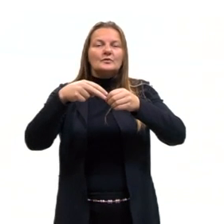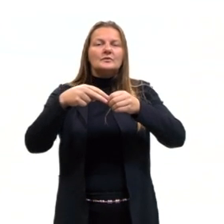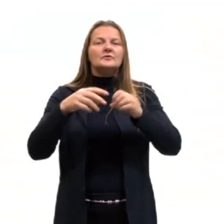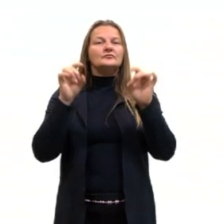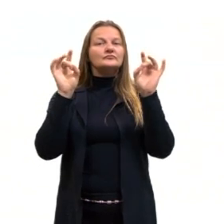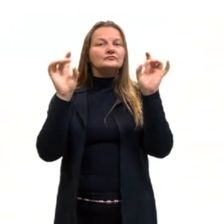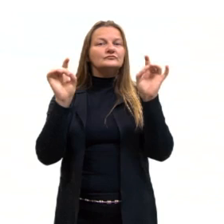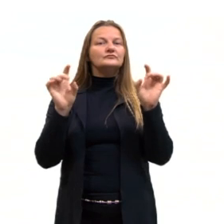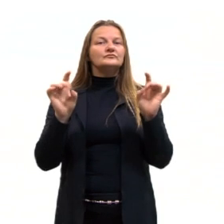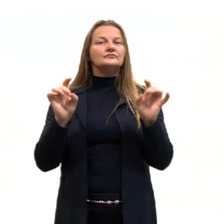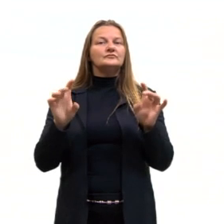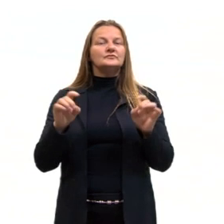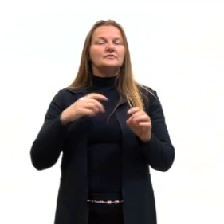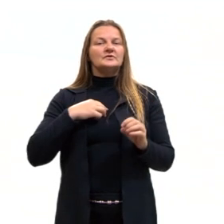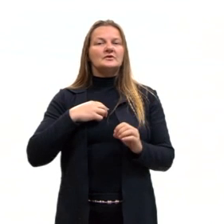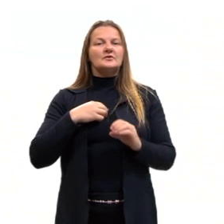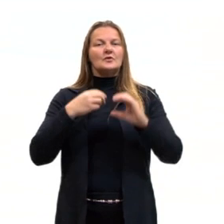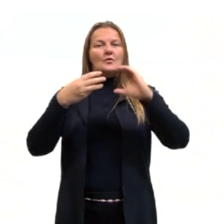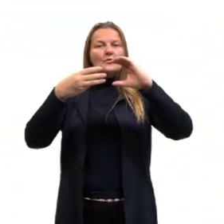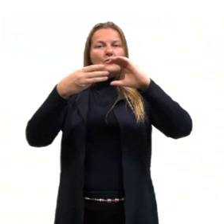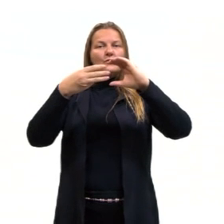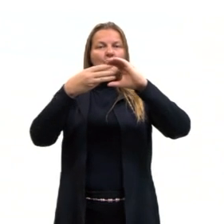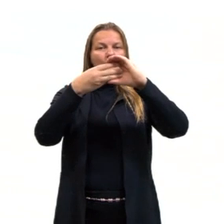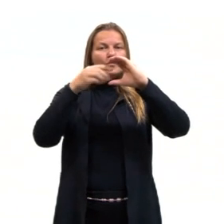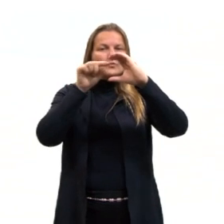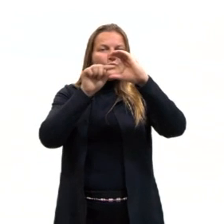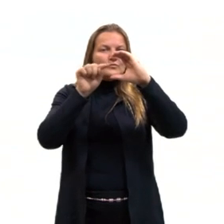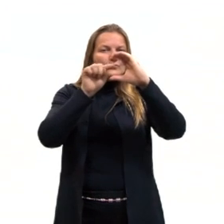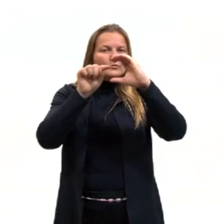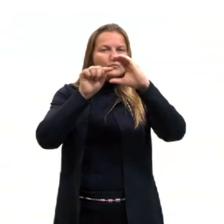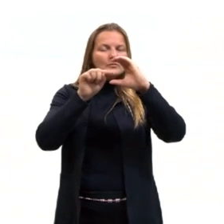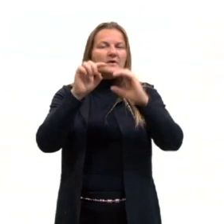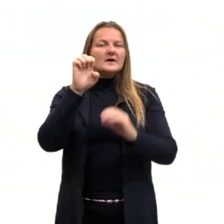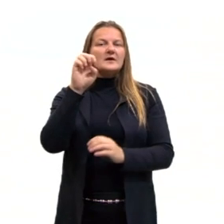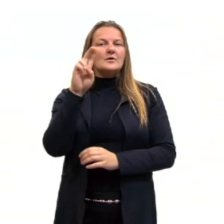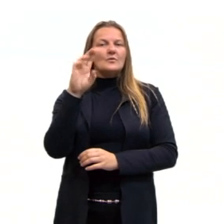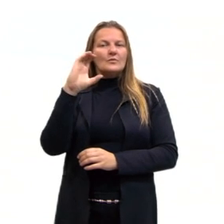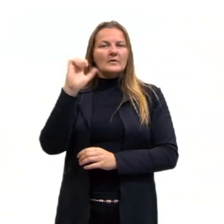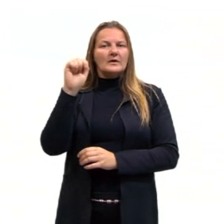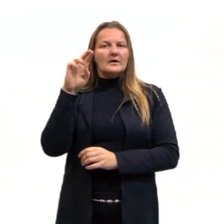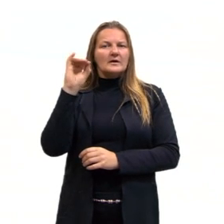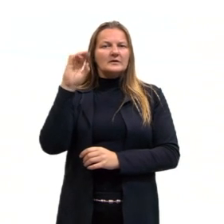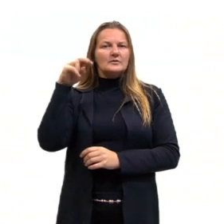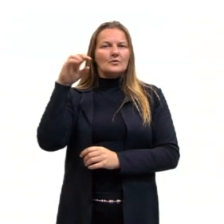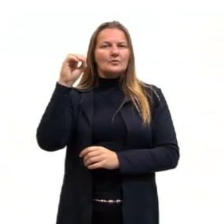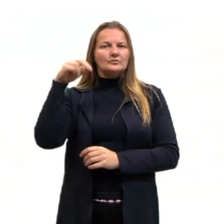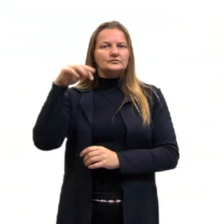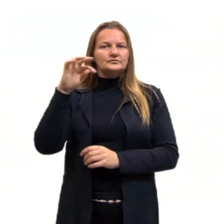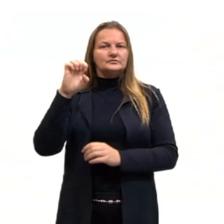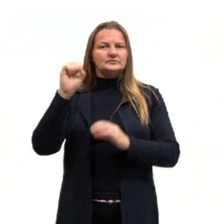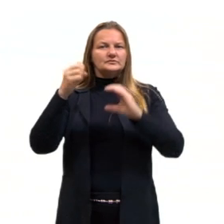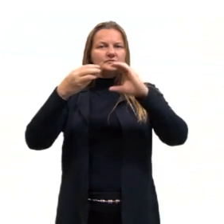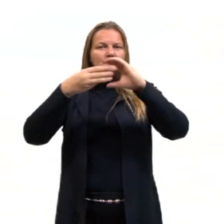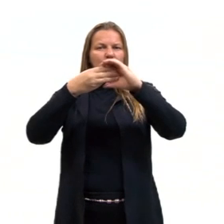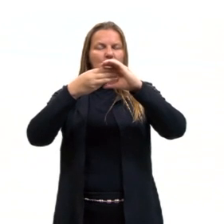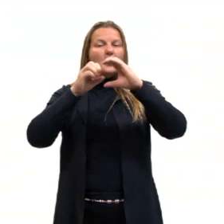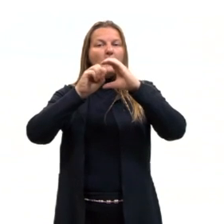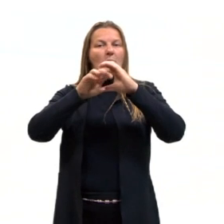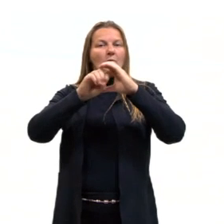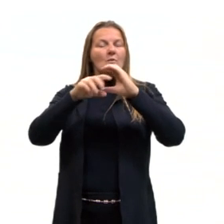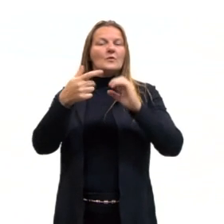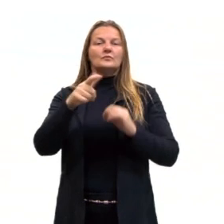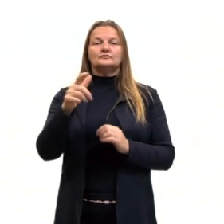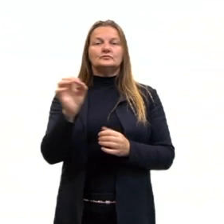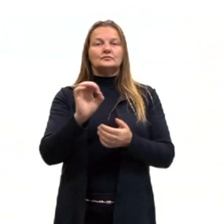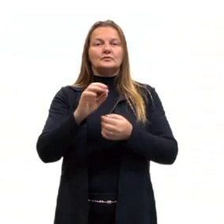de seres eucariontes. Então, seres procariontes, eles não vão ter esse núcleo delimitado